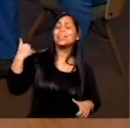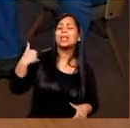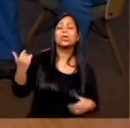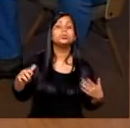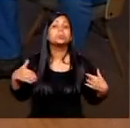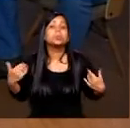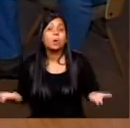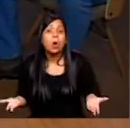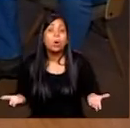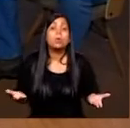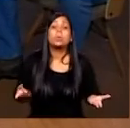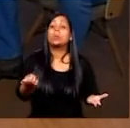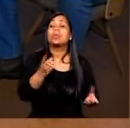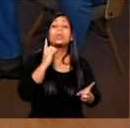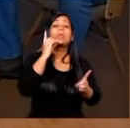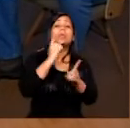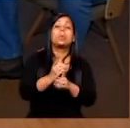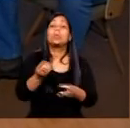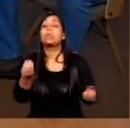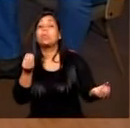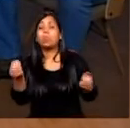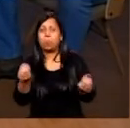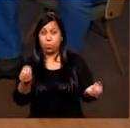idade deles? Como é que eles chegam até vocês?